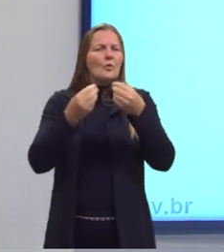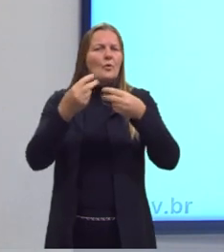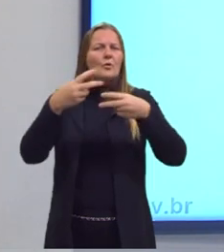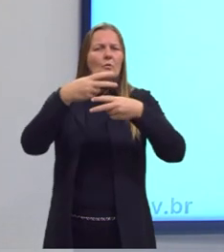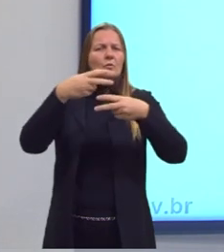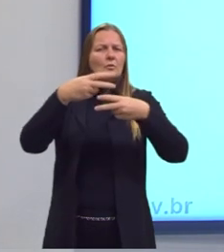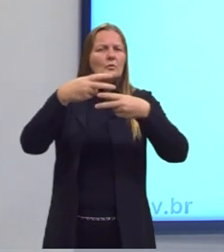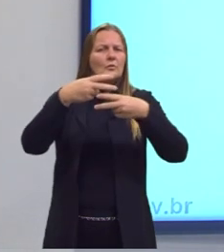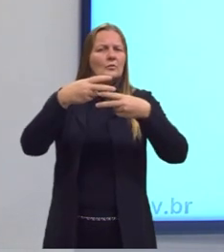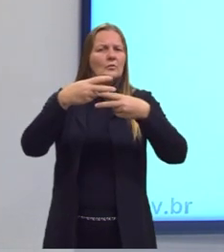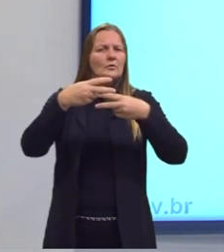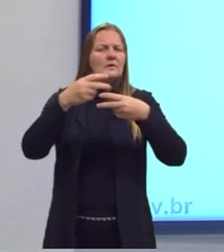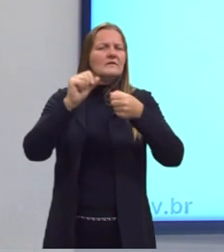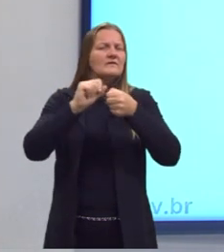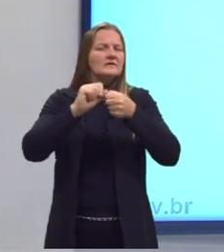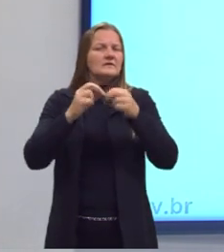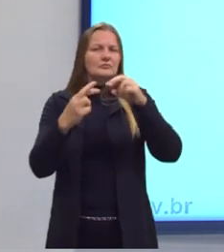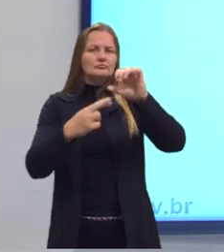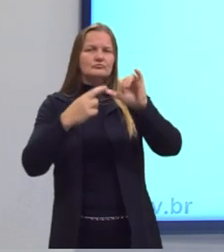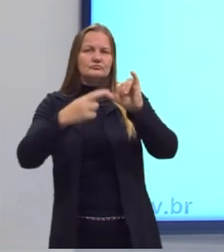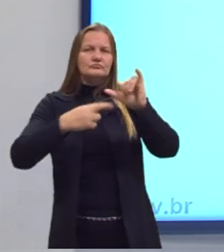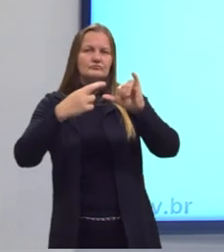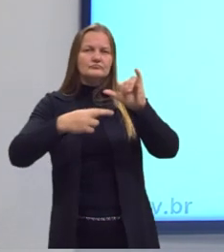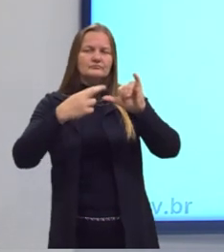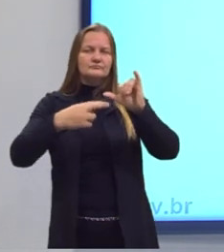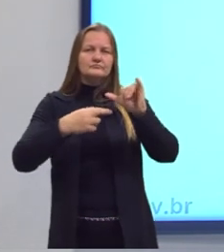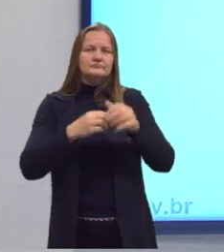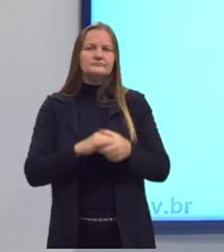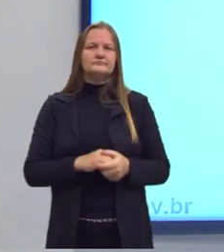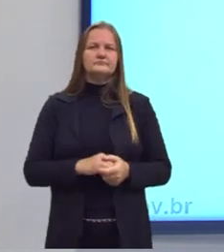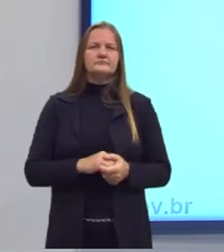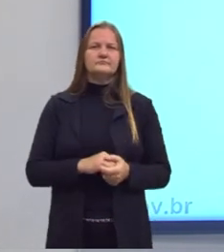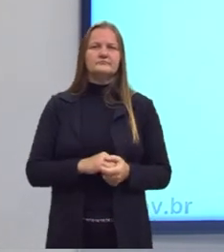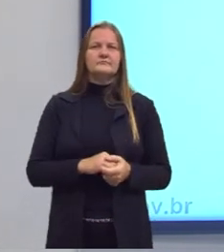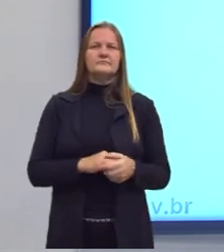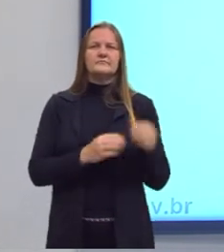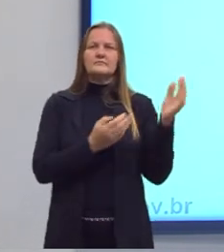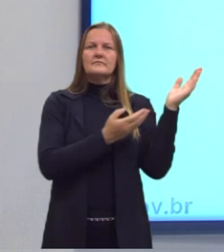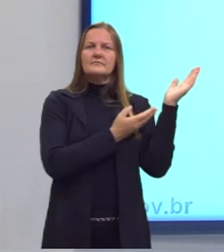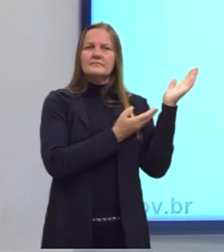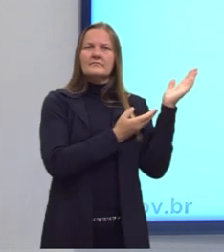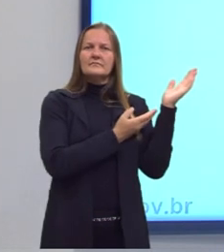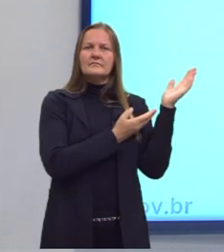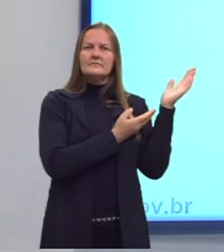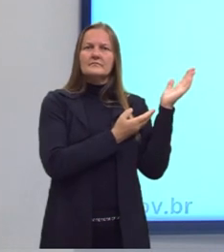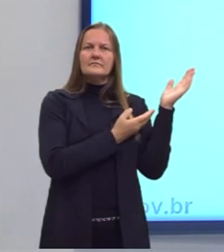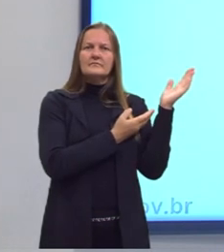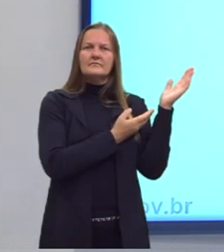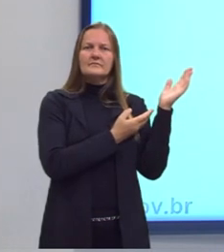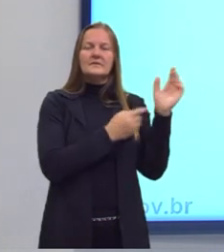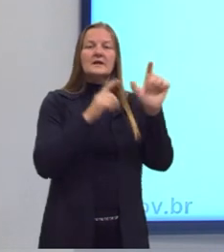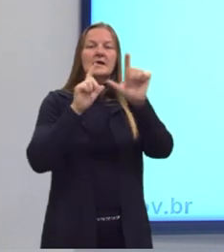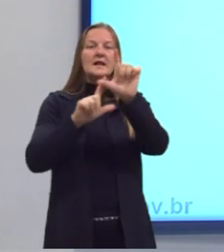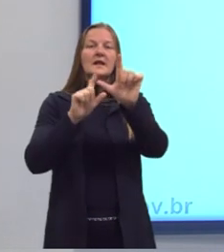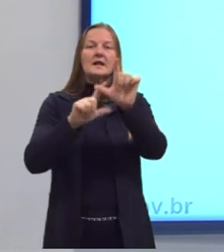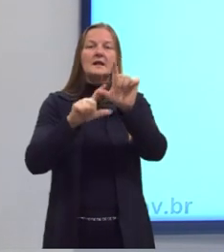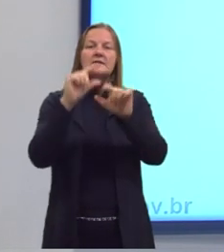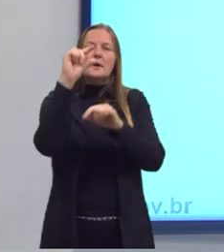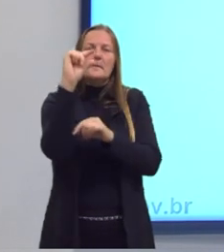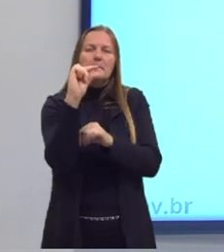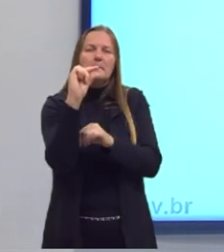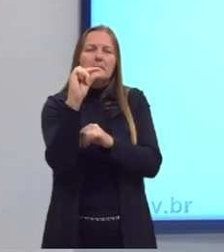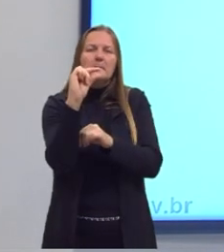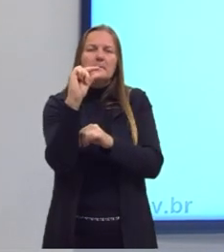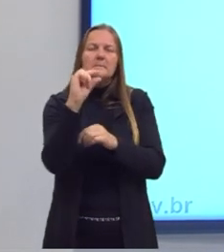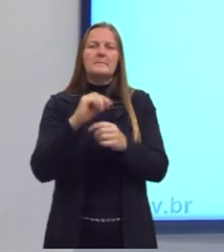que são os coeficientes da reação? São esses simbolizados aqui pelas letras minúsculas.